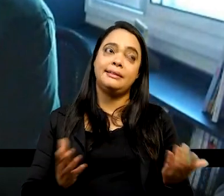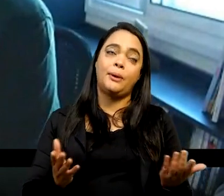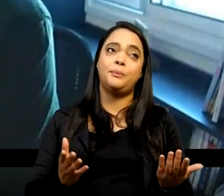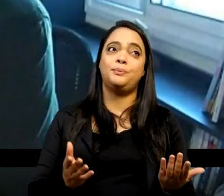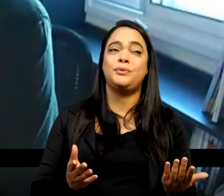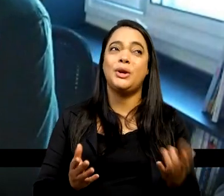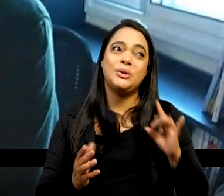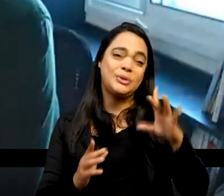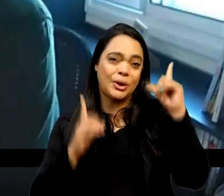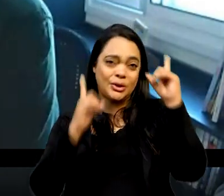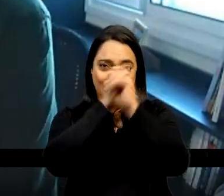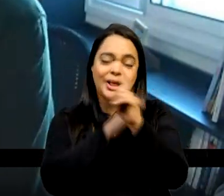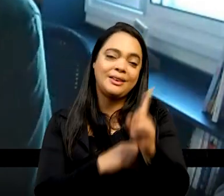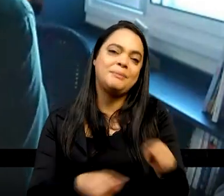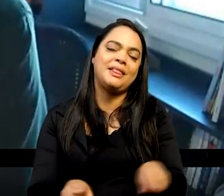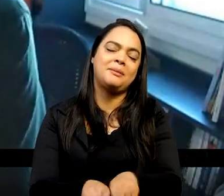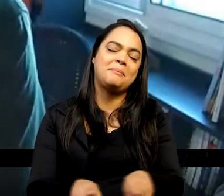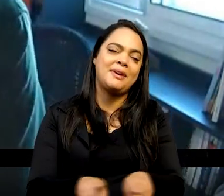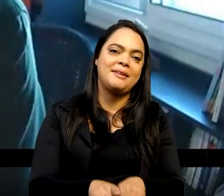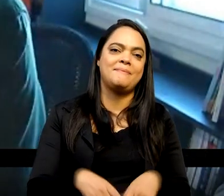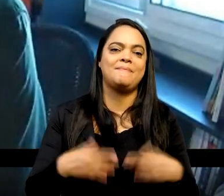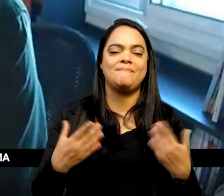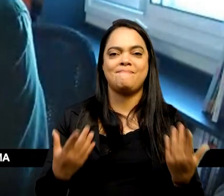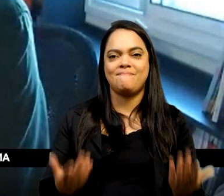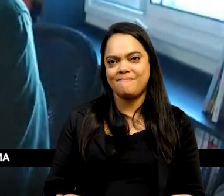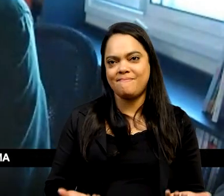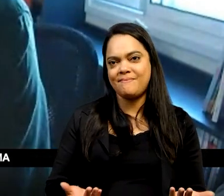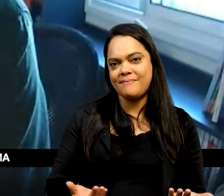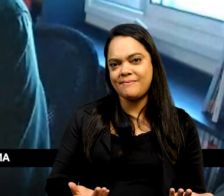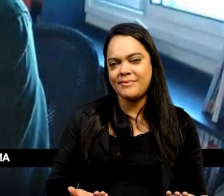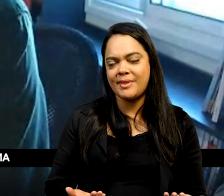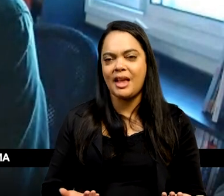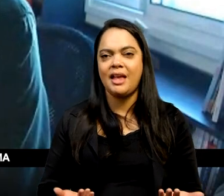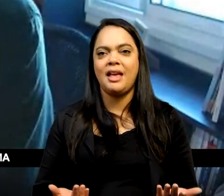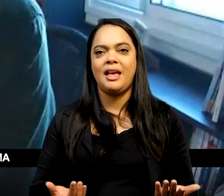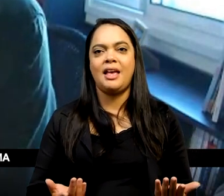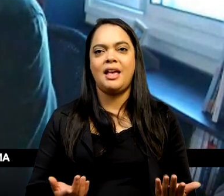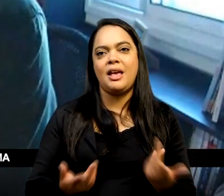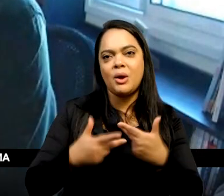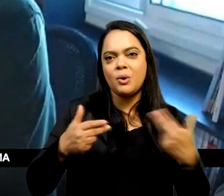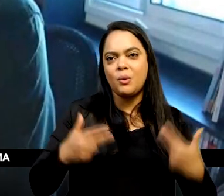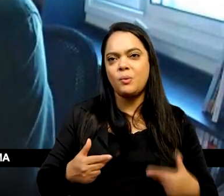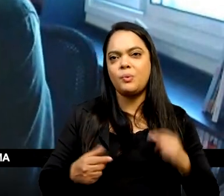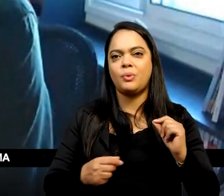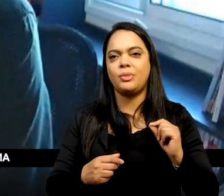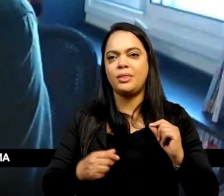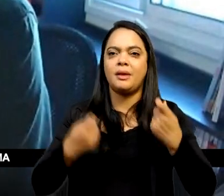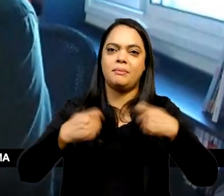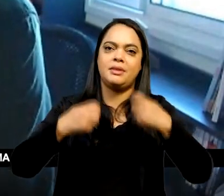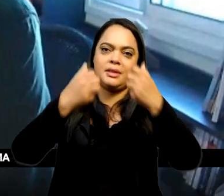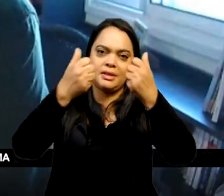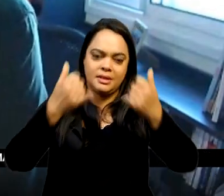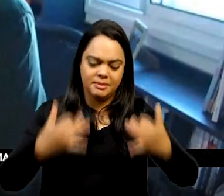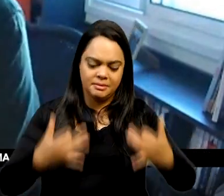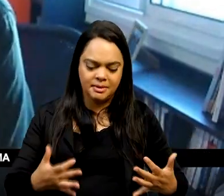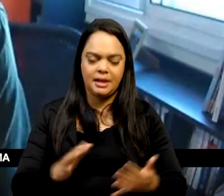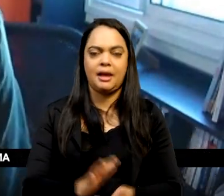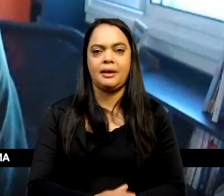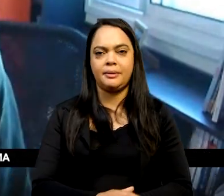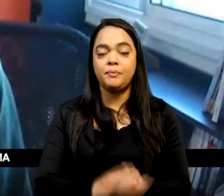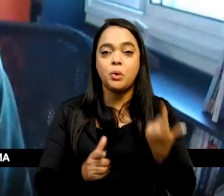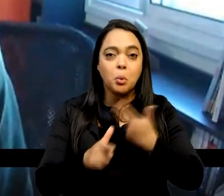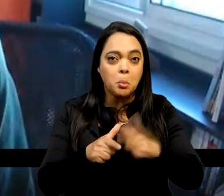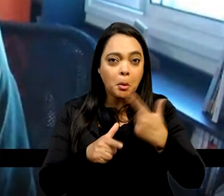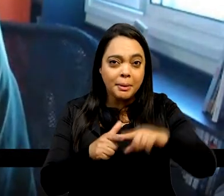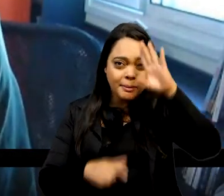proposição de questões que se desdobram, né? Então, você coloca aí um grande problema, né? Então, algo